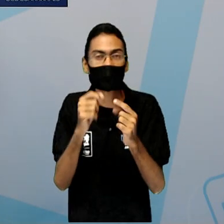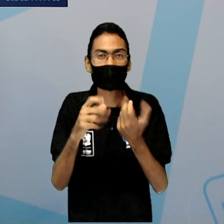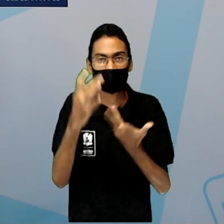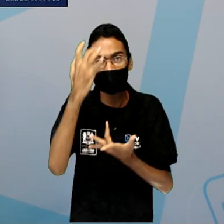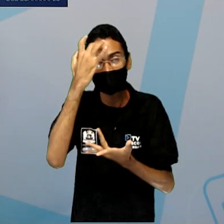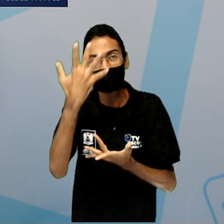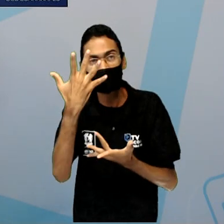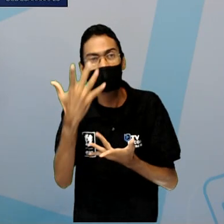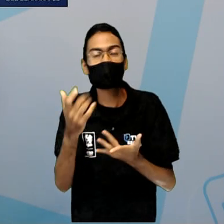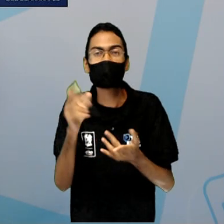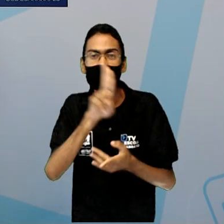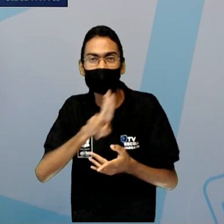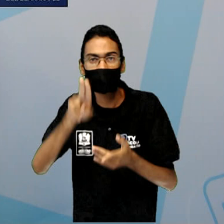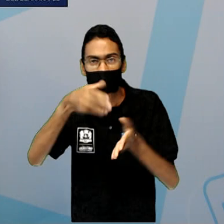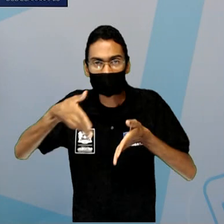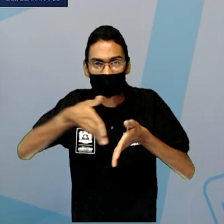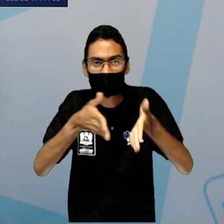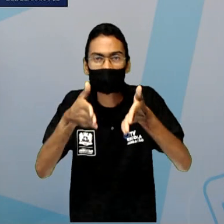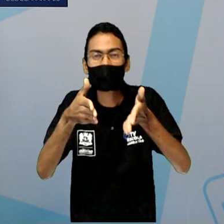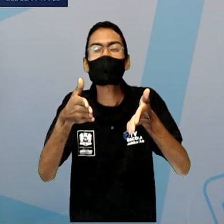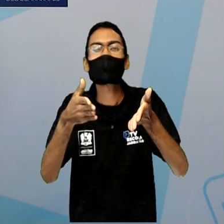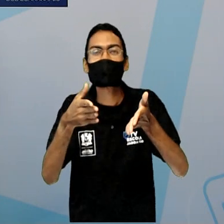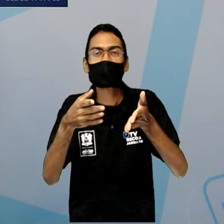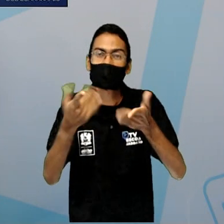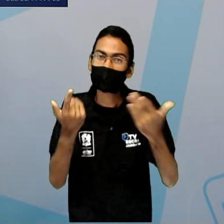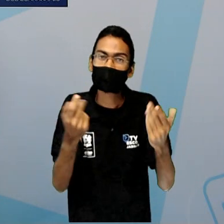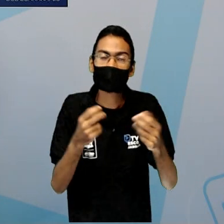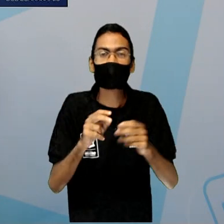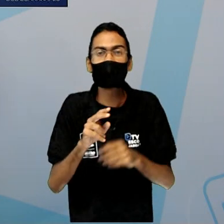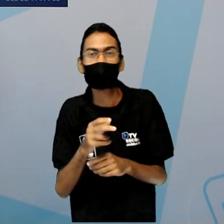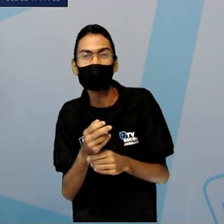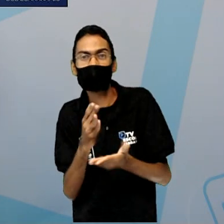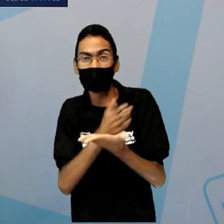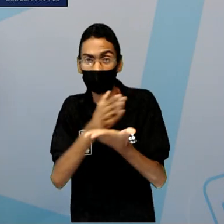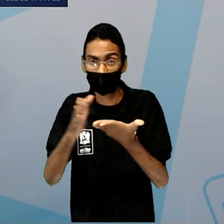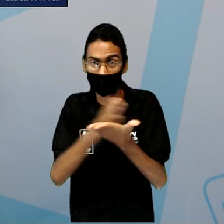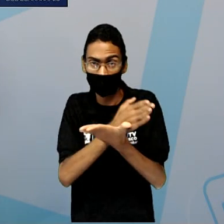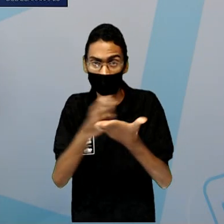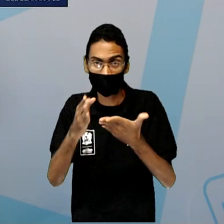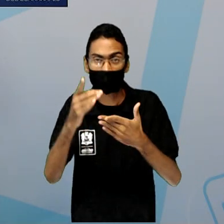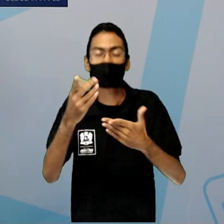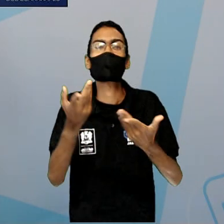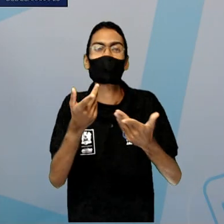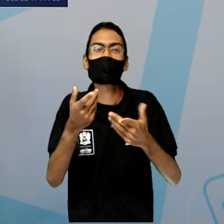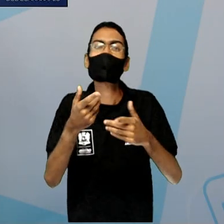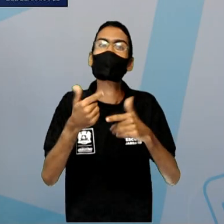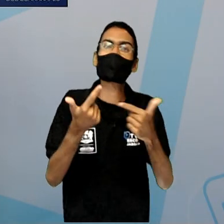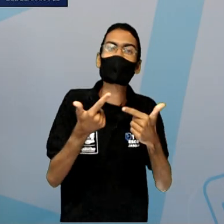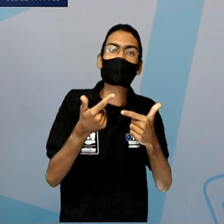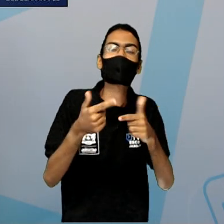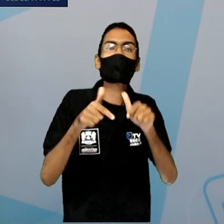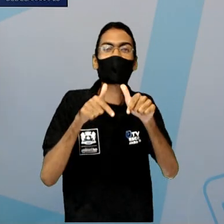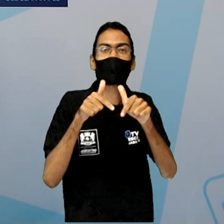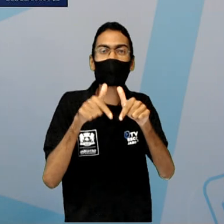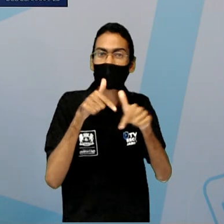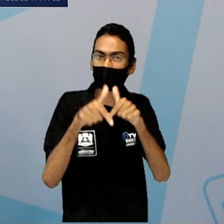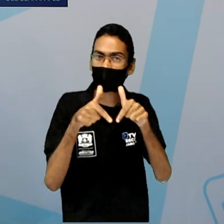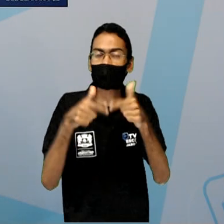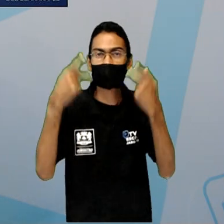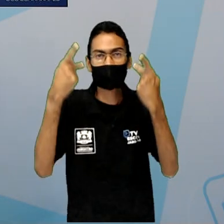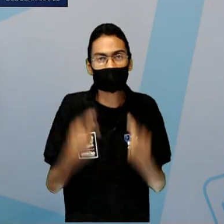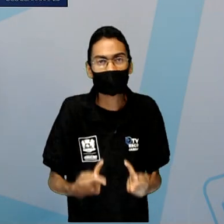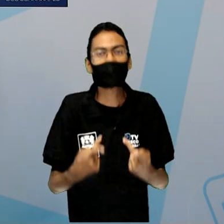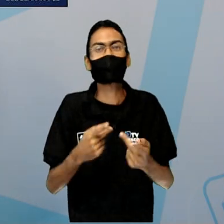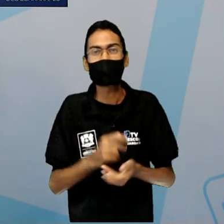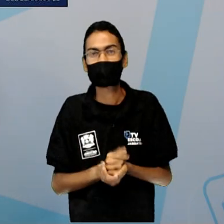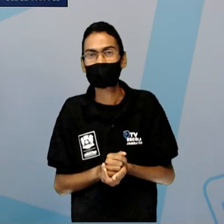uso desses rios em algumas atividades humanas. Vamos lá. Se o rio é de planalto, ele naturalmente é um